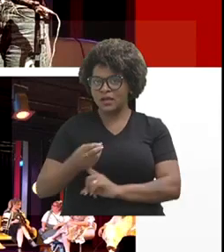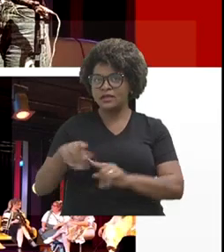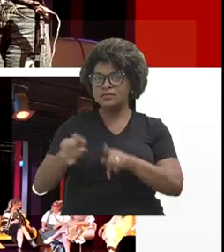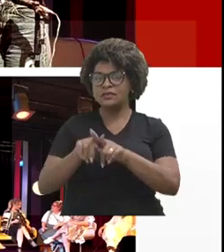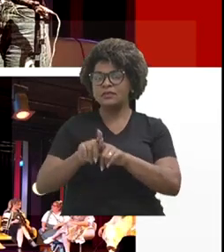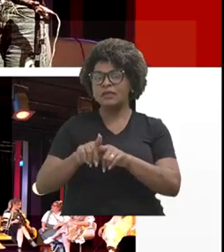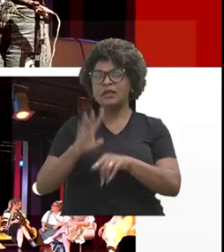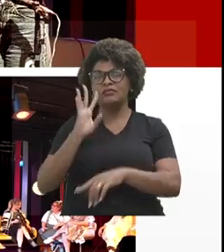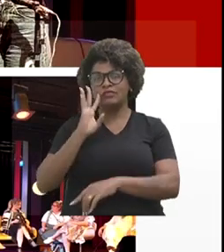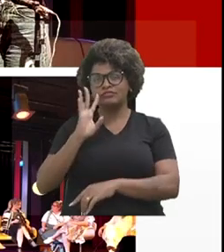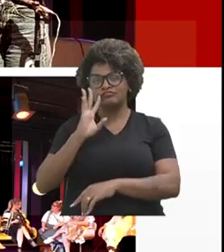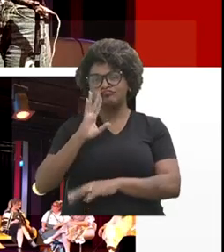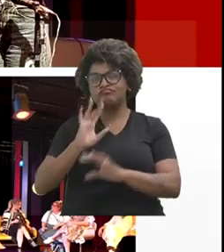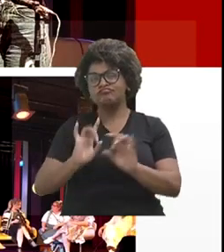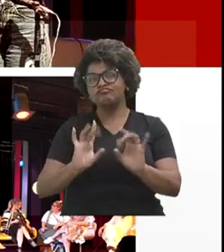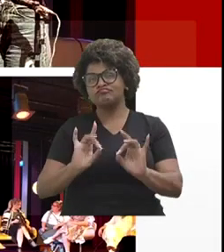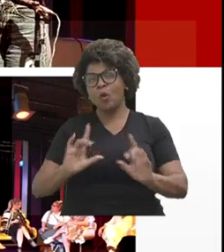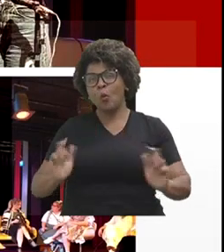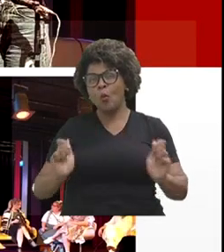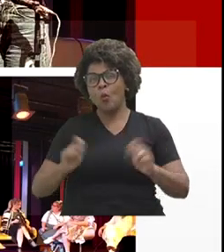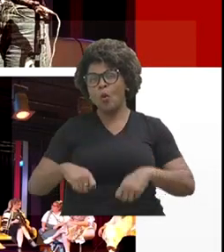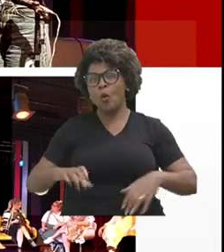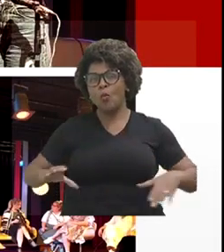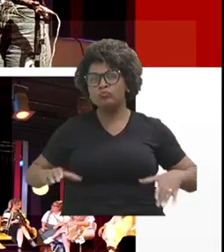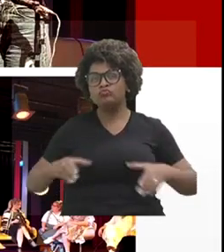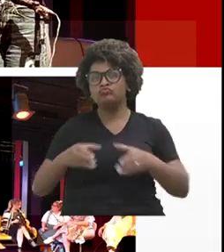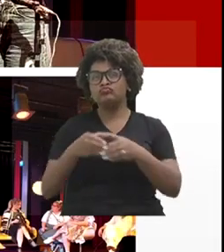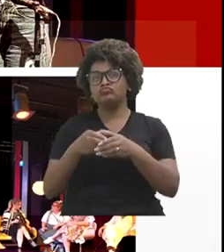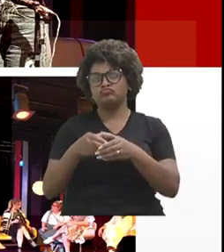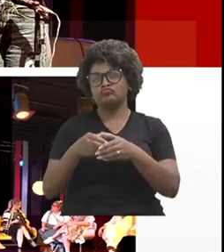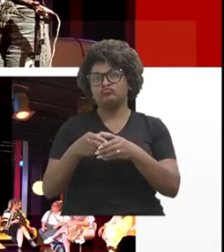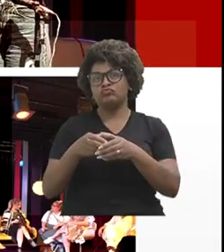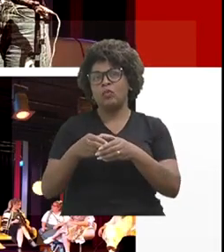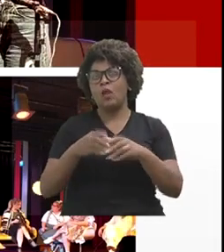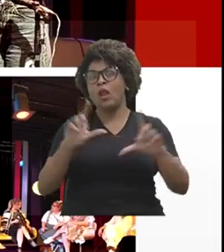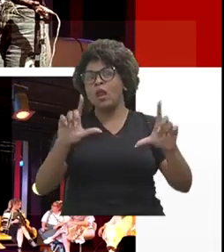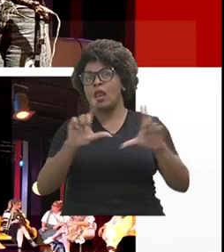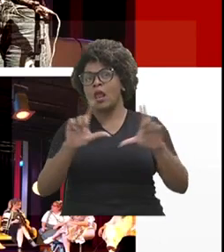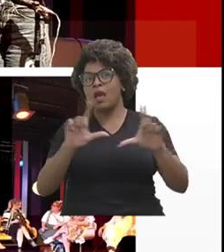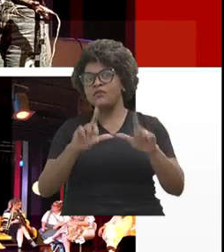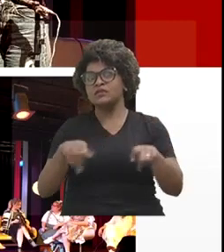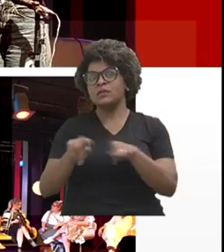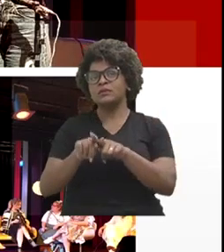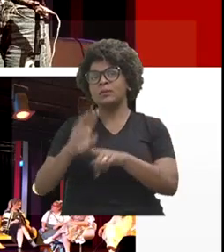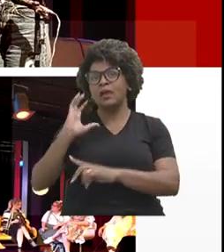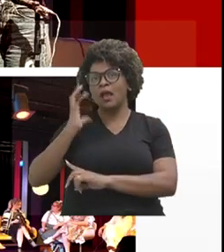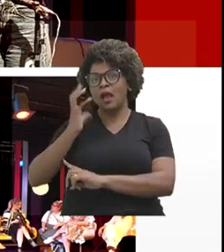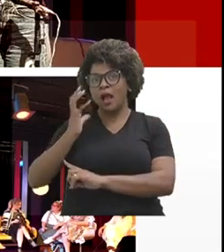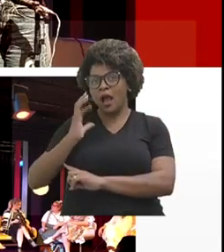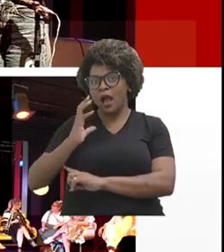muito especial, que a gente conseguiu juntar a televisão e a rádio no mesmo projeto aí.